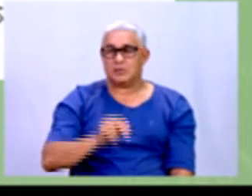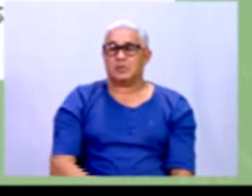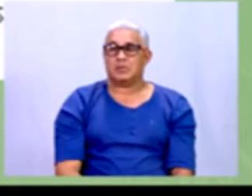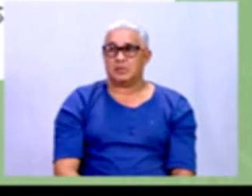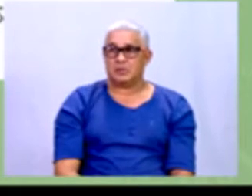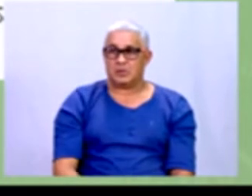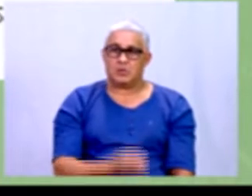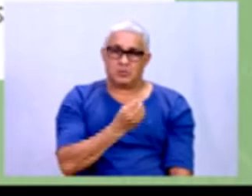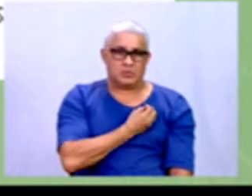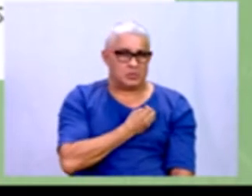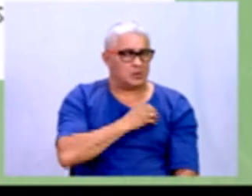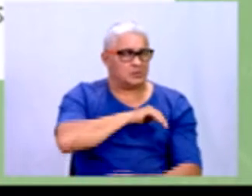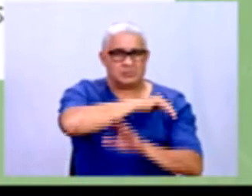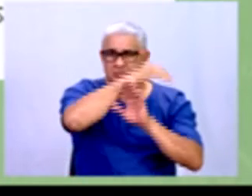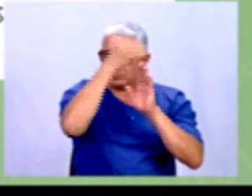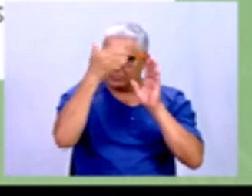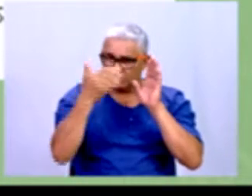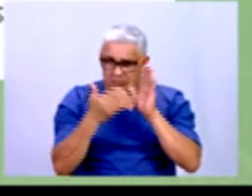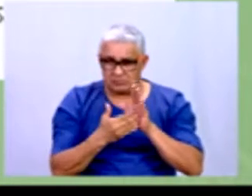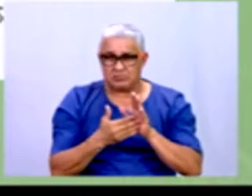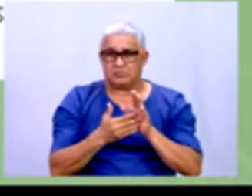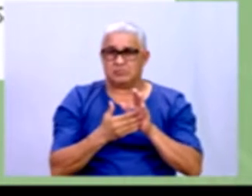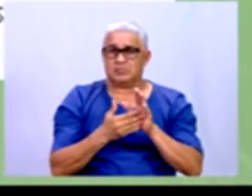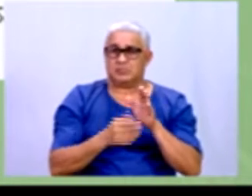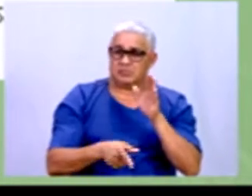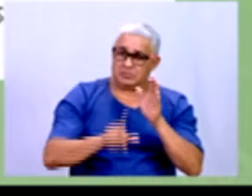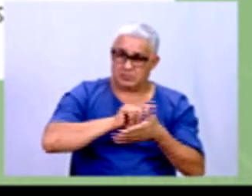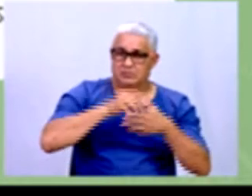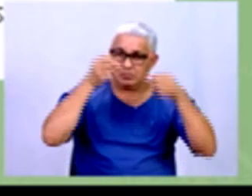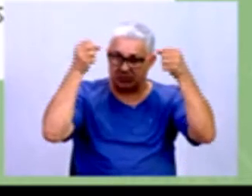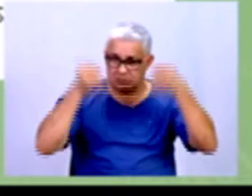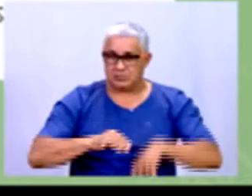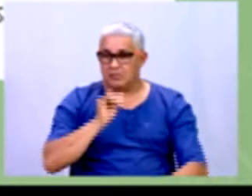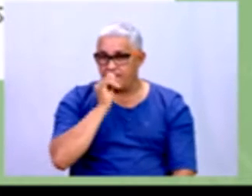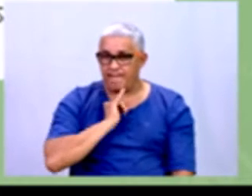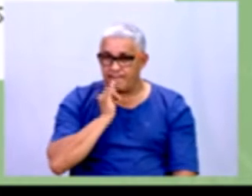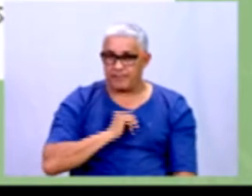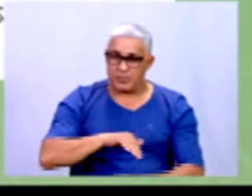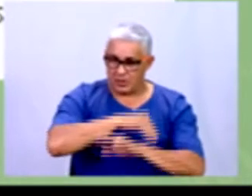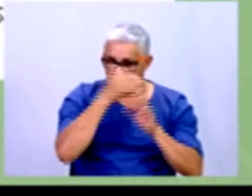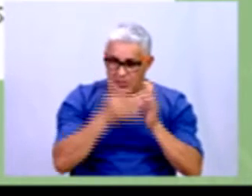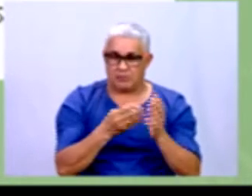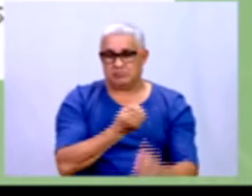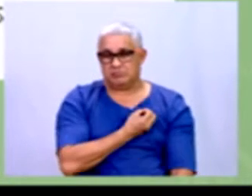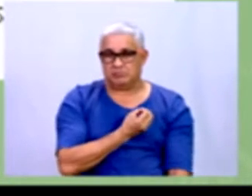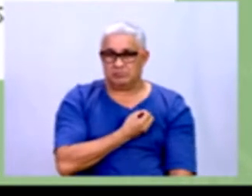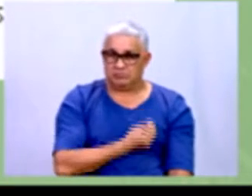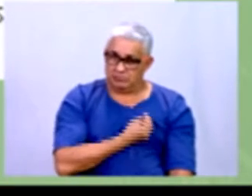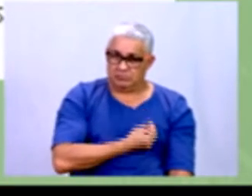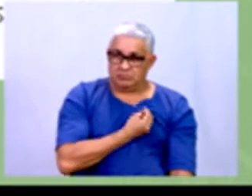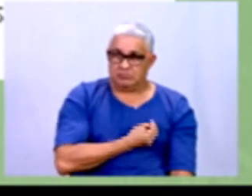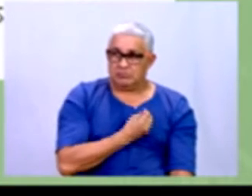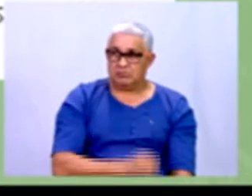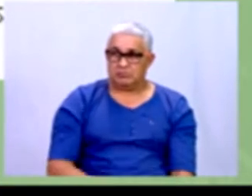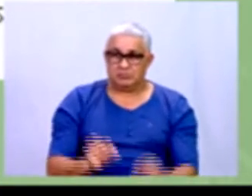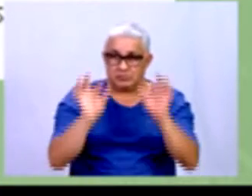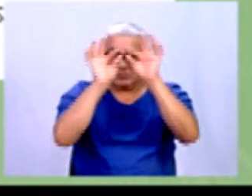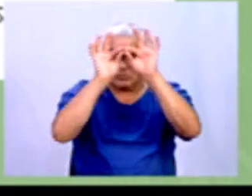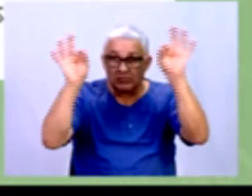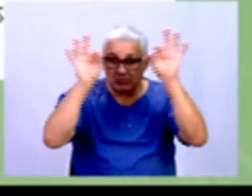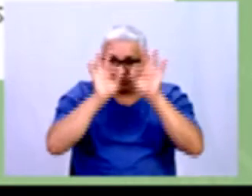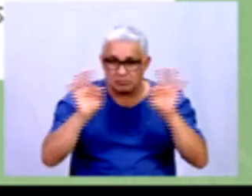números, eles vão estar com base no que a gente colocou aqui. Por exemplo, todos esses números que estão aqui nessa linha